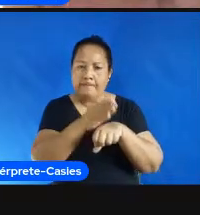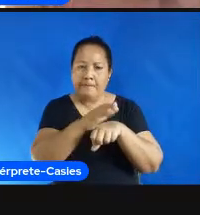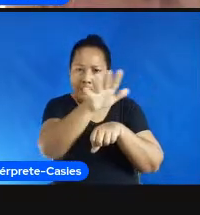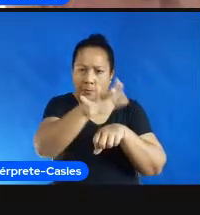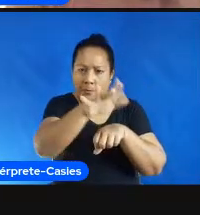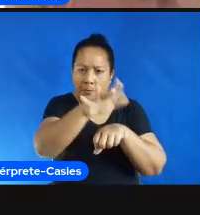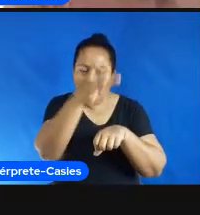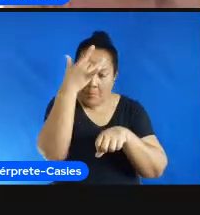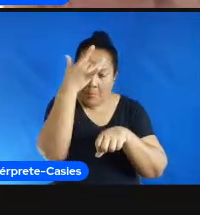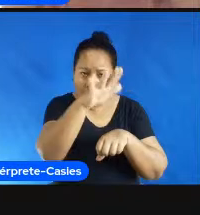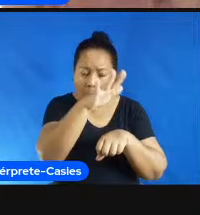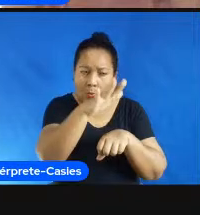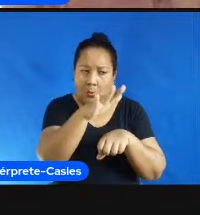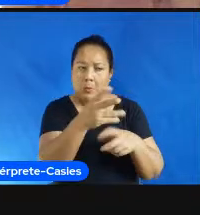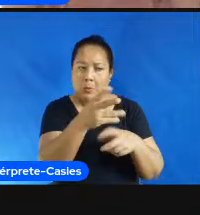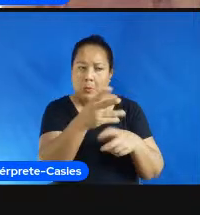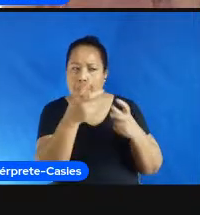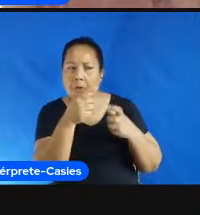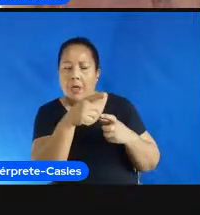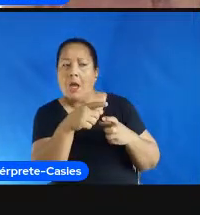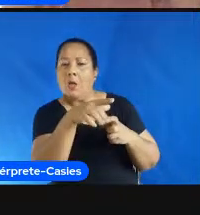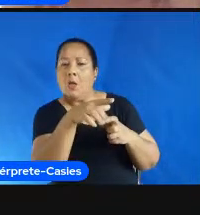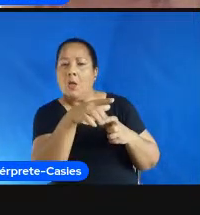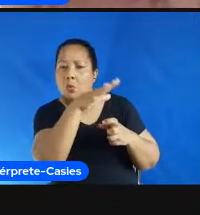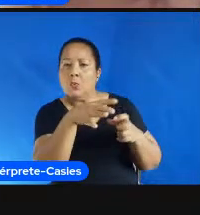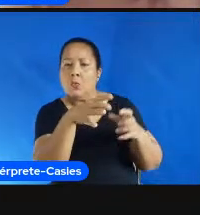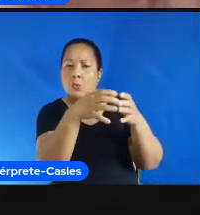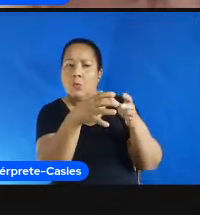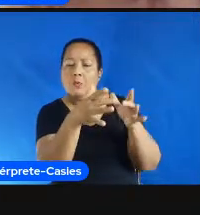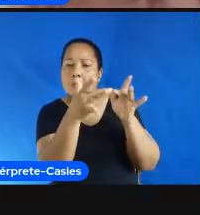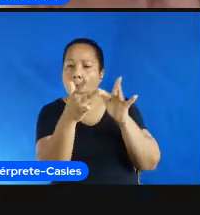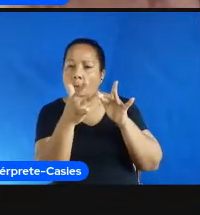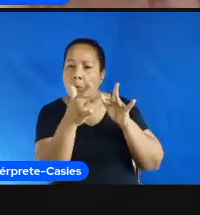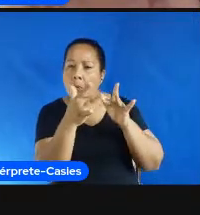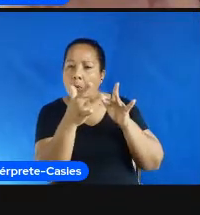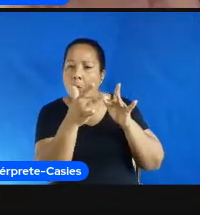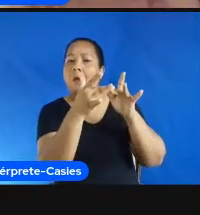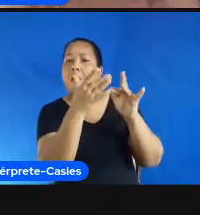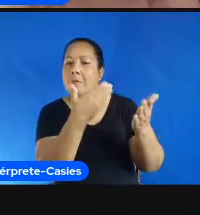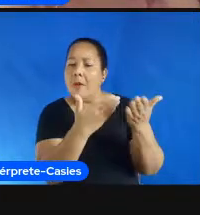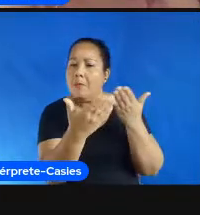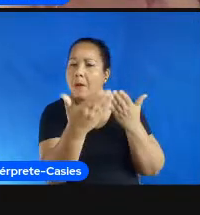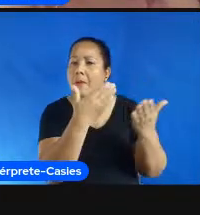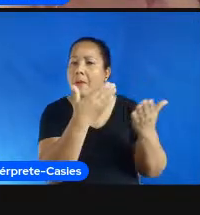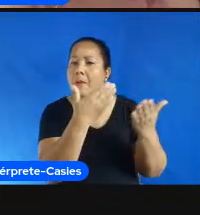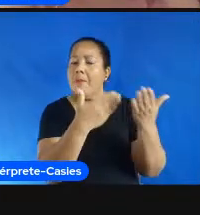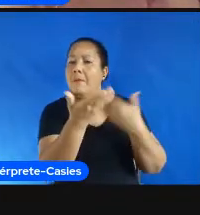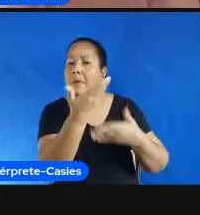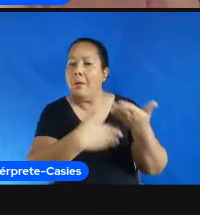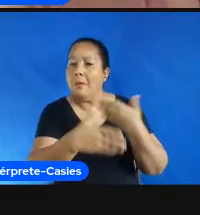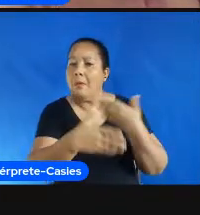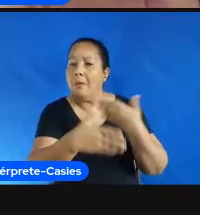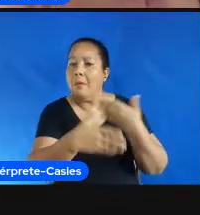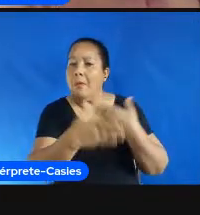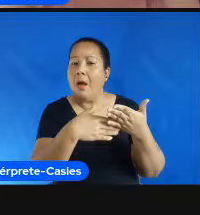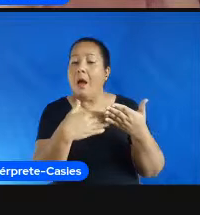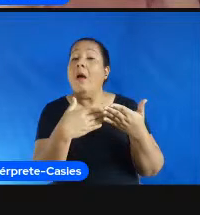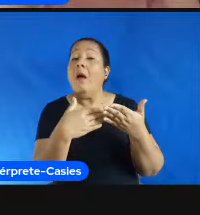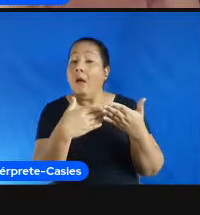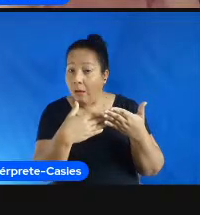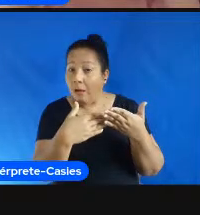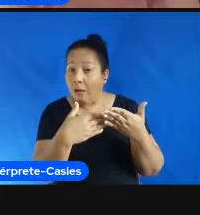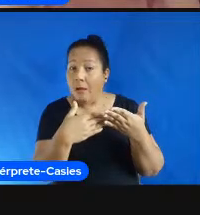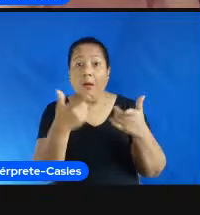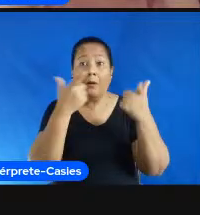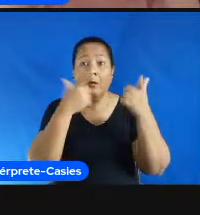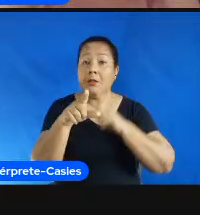jovens tinham a oportunidade de viver por meses e por anos essa experiência esportiva desenhada pra processos